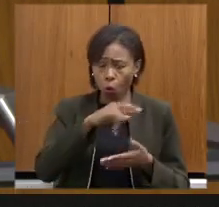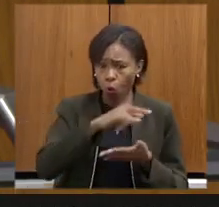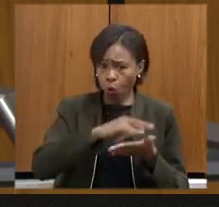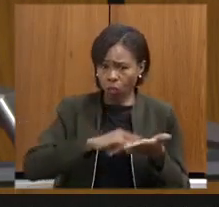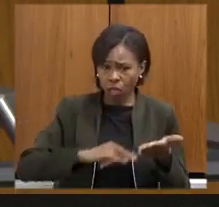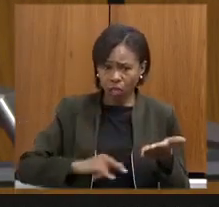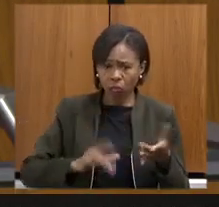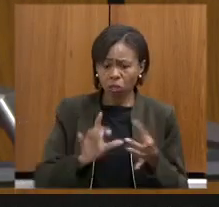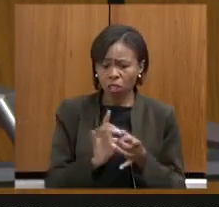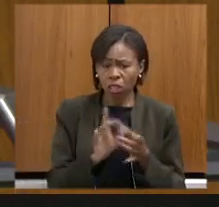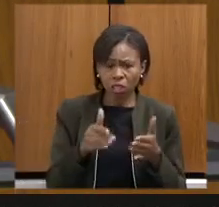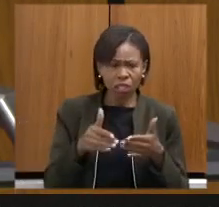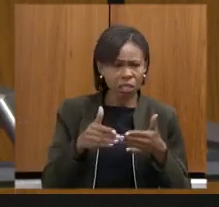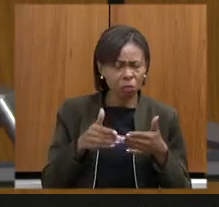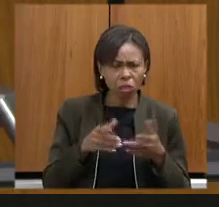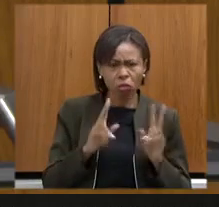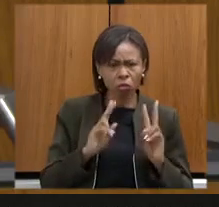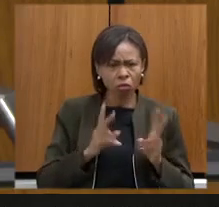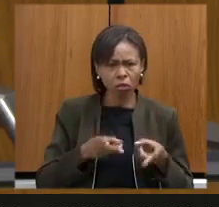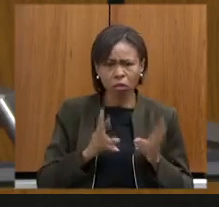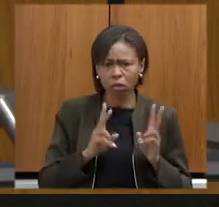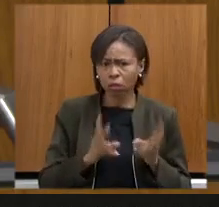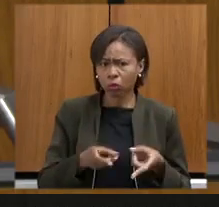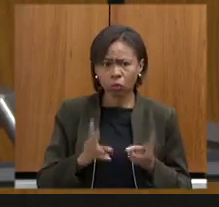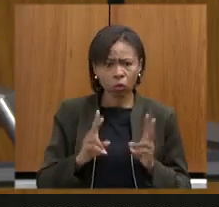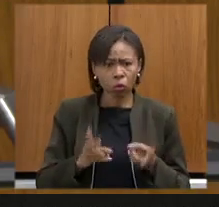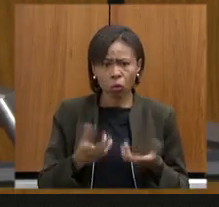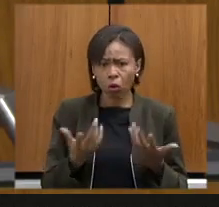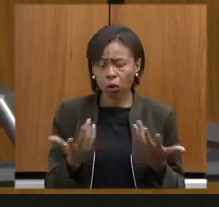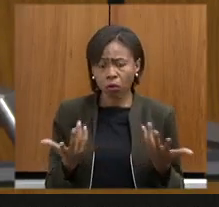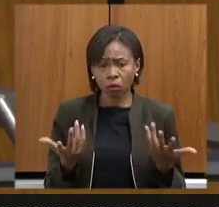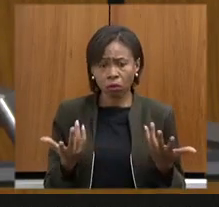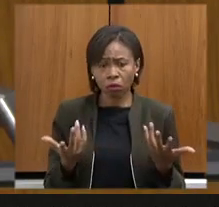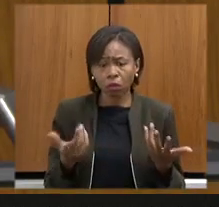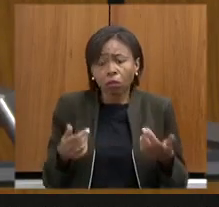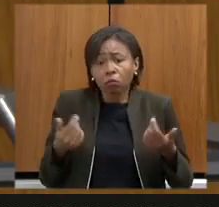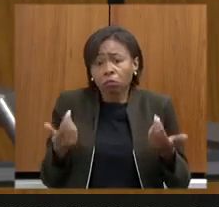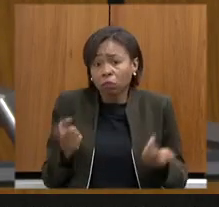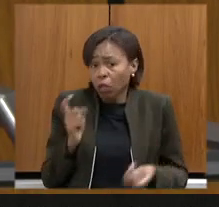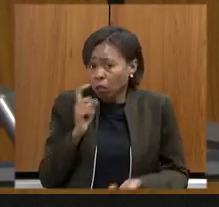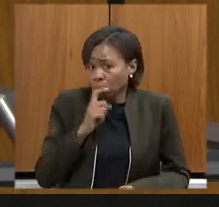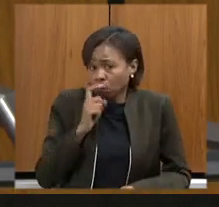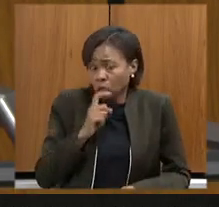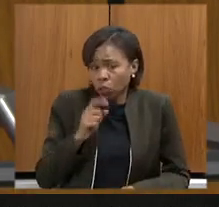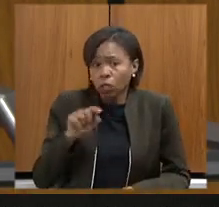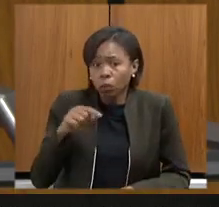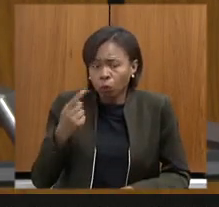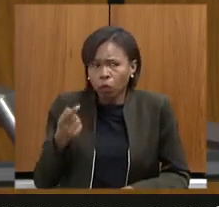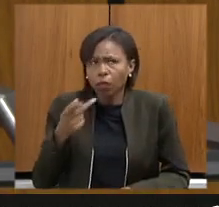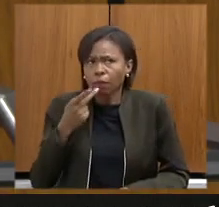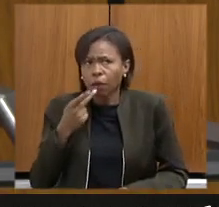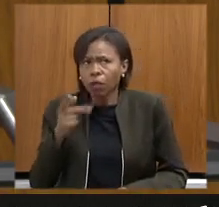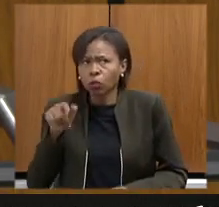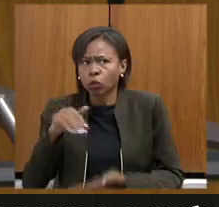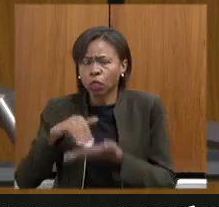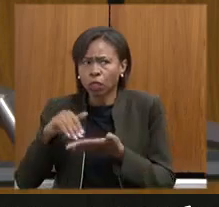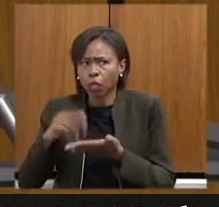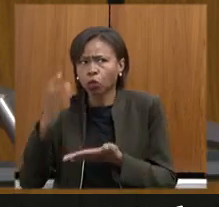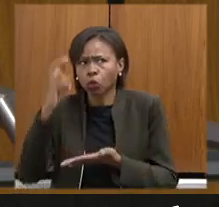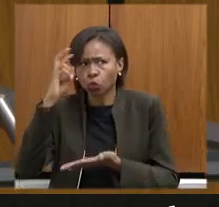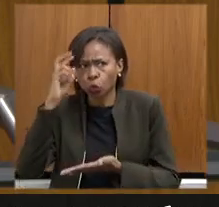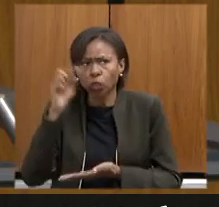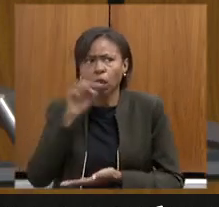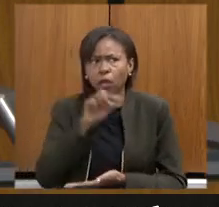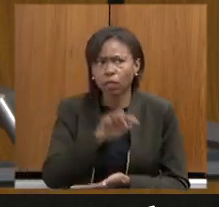então alguém mentiu aqui para a gente vou pegar as falas do secretário de cultura nós vamos comparar com essas falas e vamos dar sequência